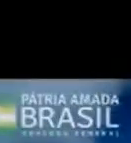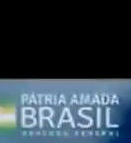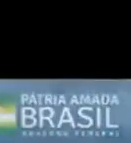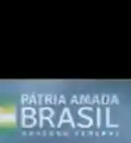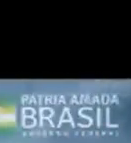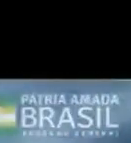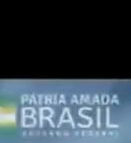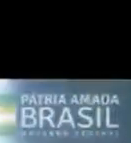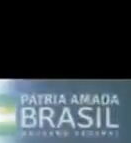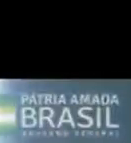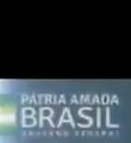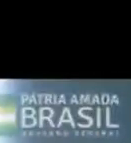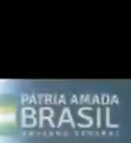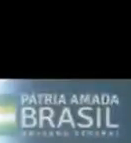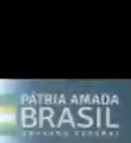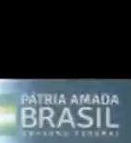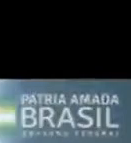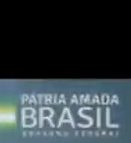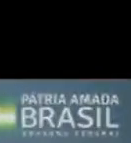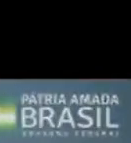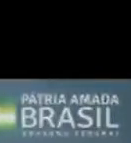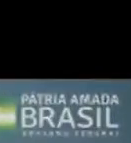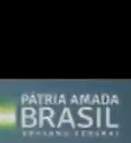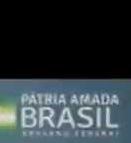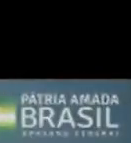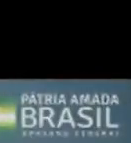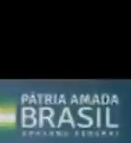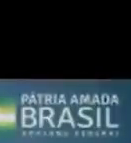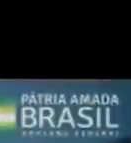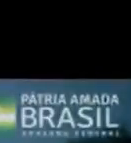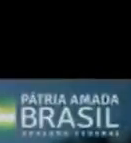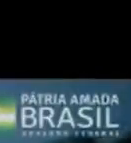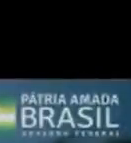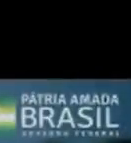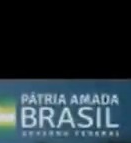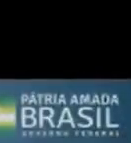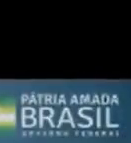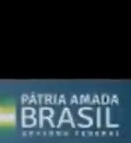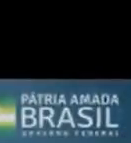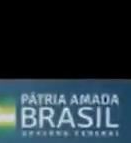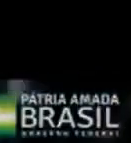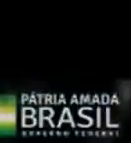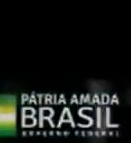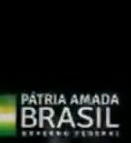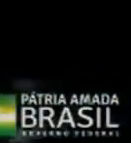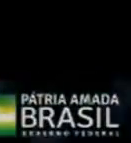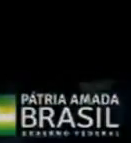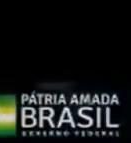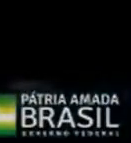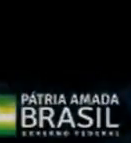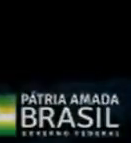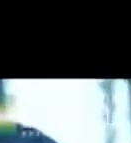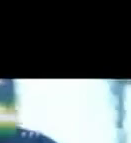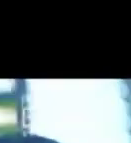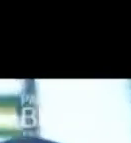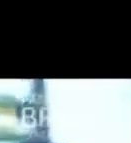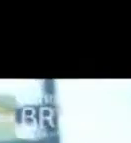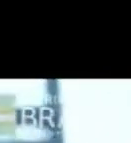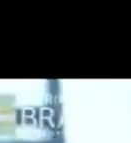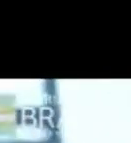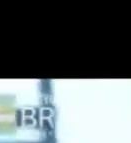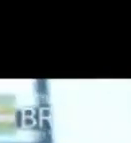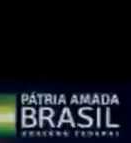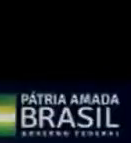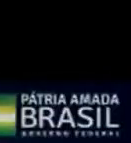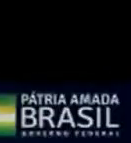programa de saúde, talvez o programa social mais importante que esse país tem. O atendimento pelo SUS é um direito de todos os brasileiros. E o